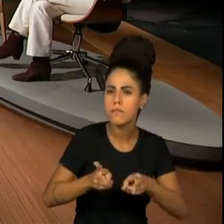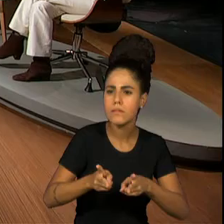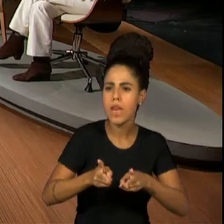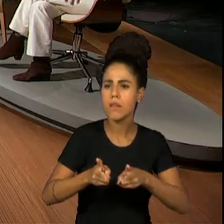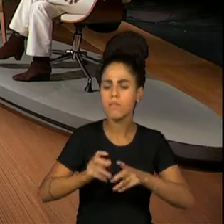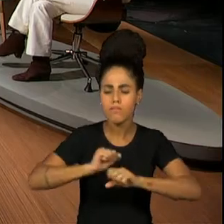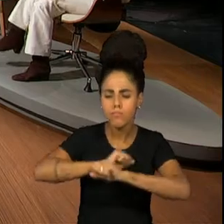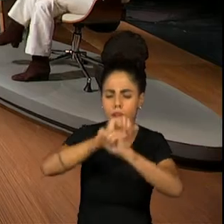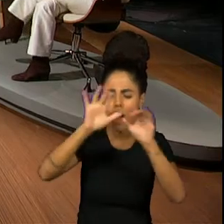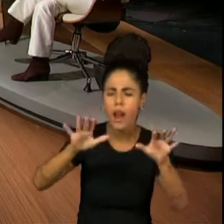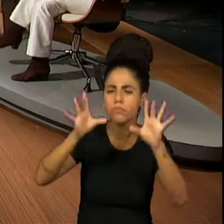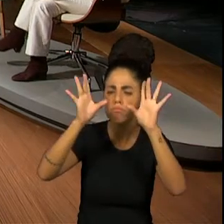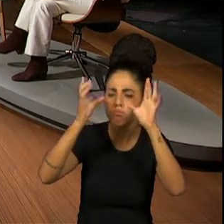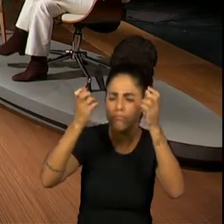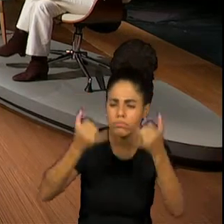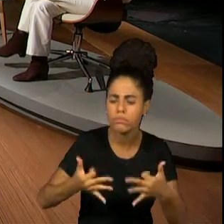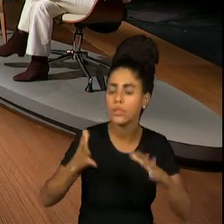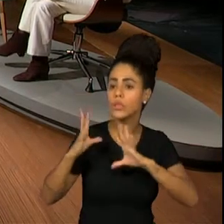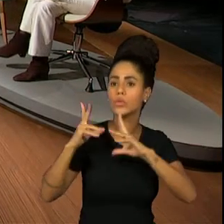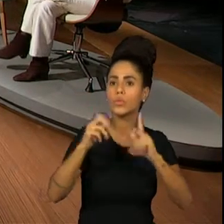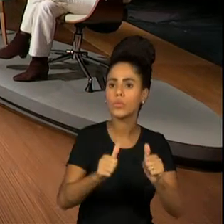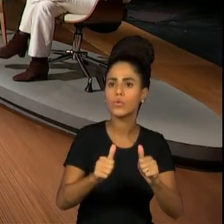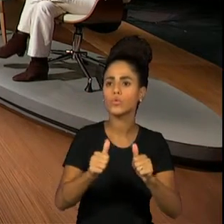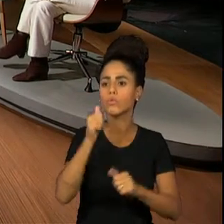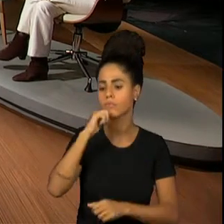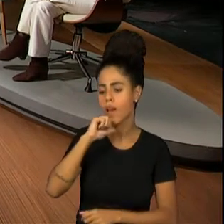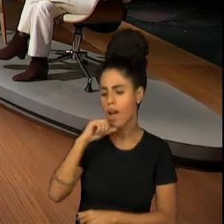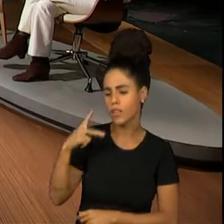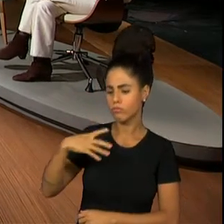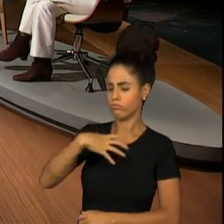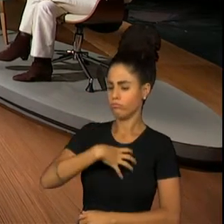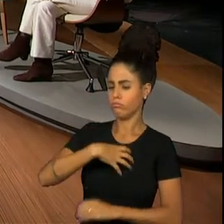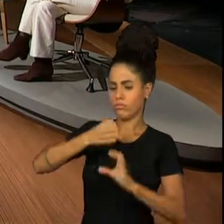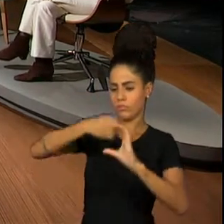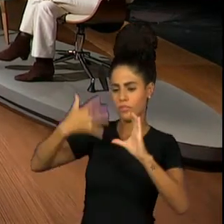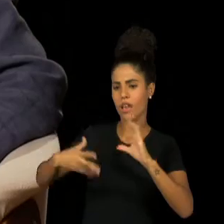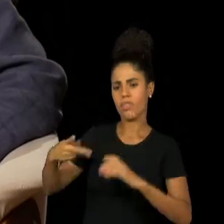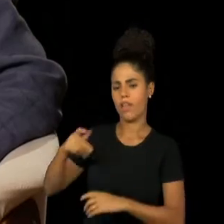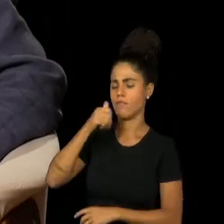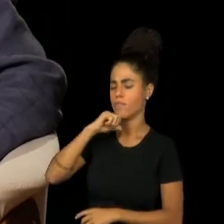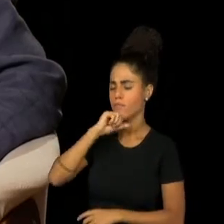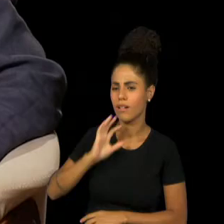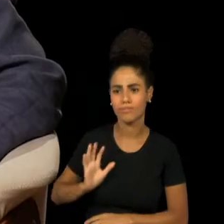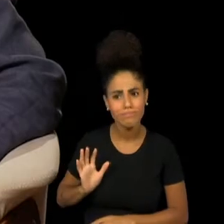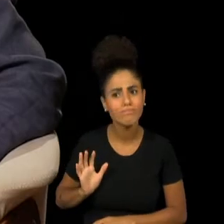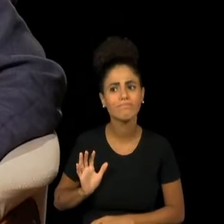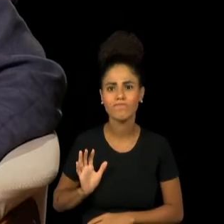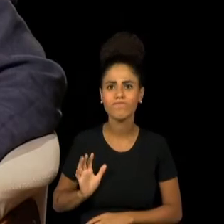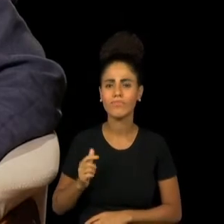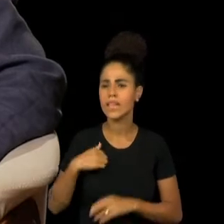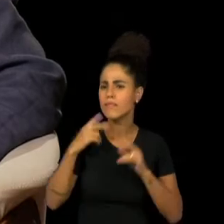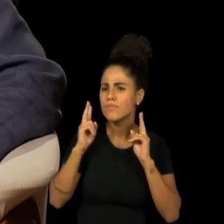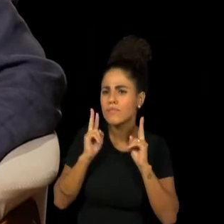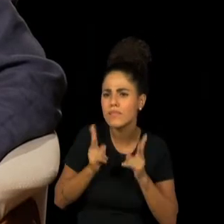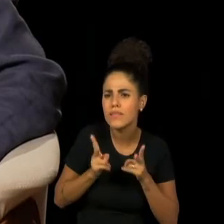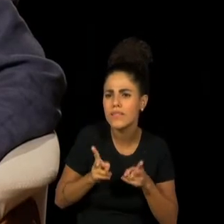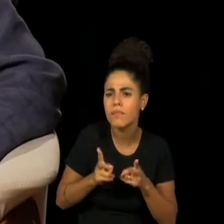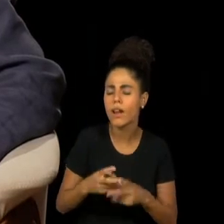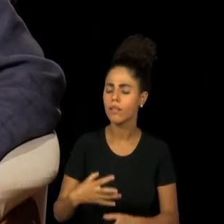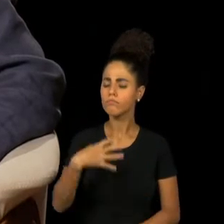com uma, e eu acho que isso era um aspecto formativo dela muito importante. Ela realmente se sentia